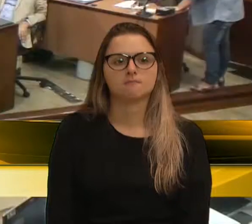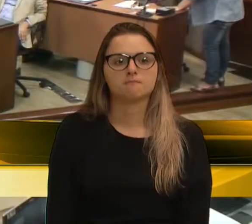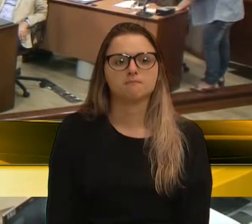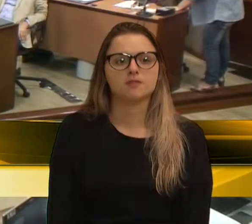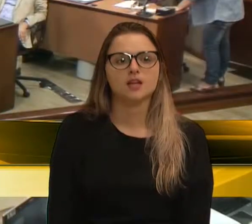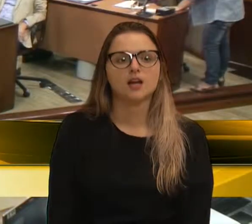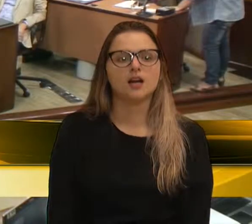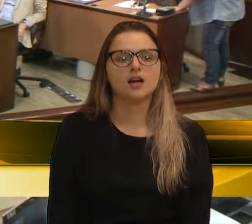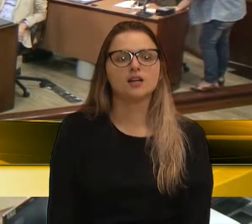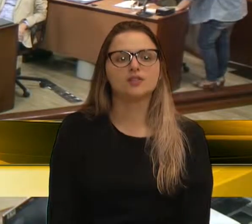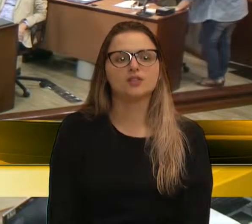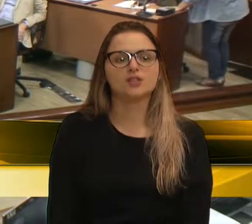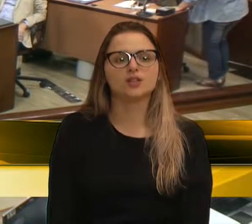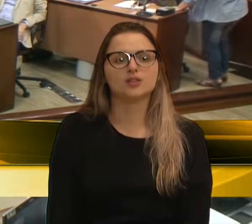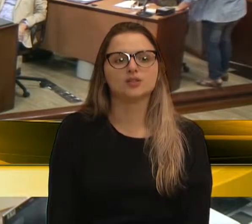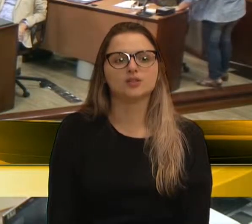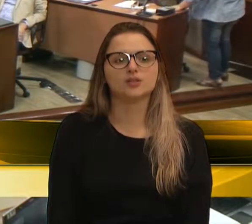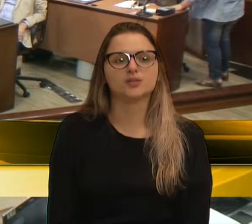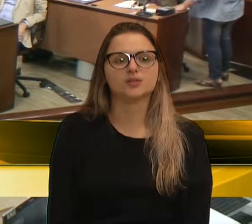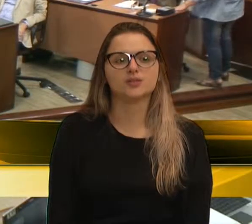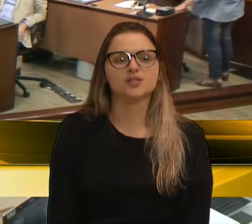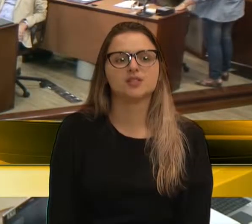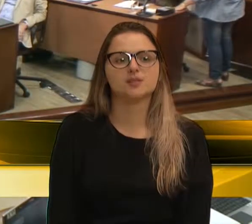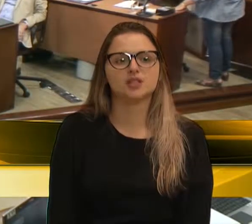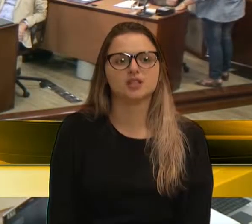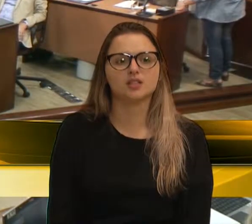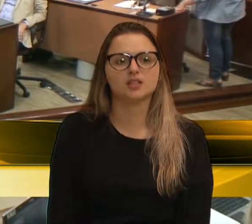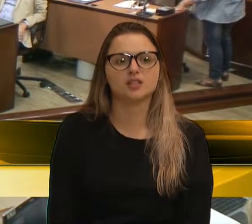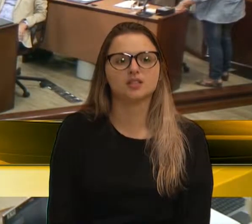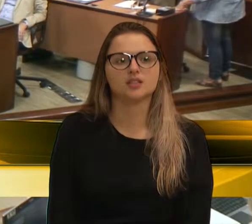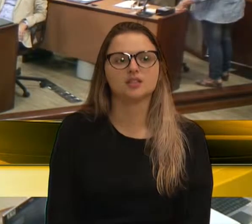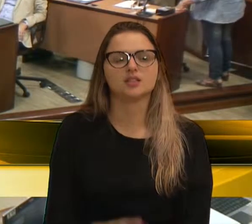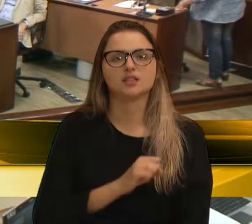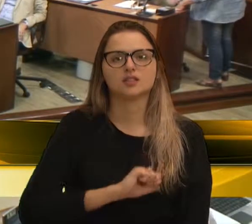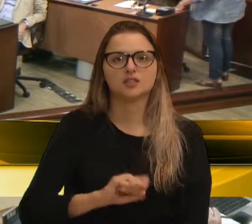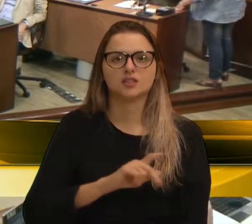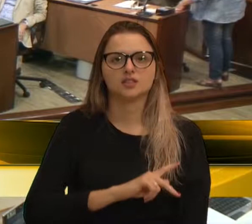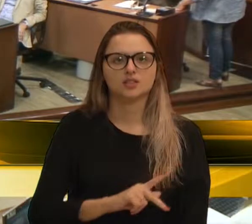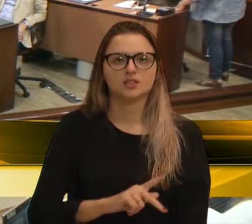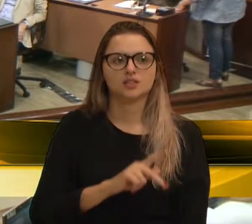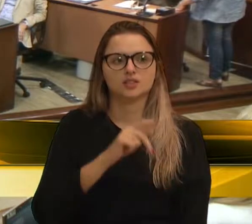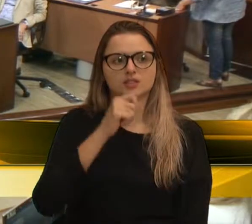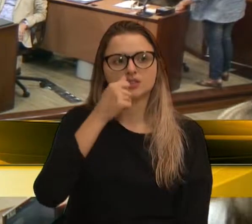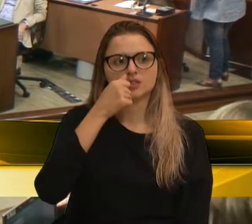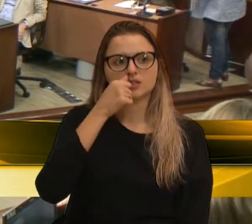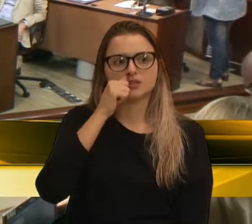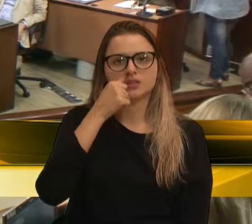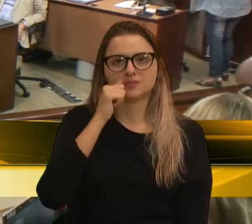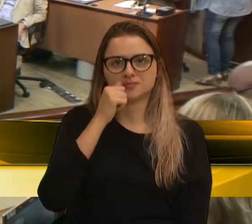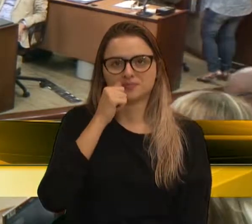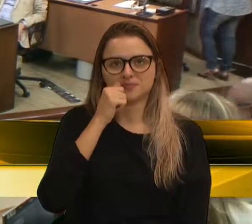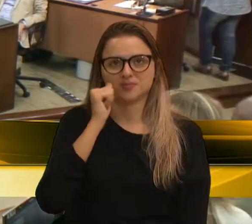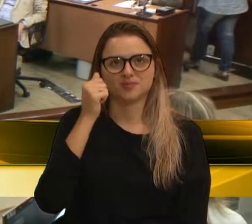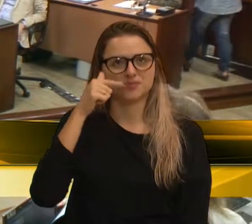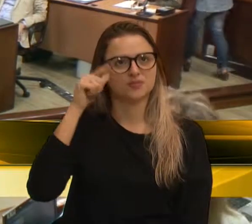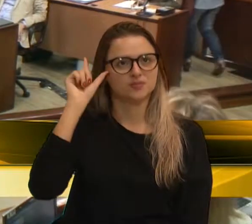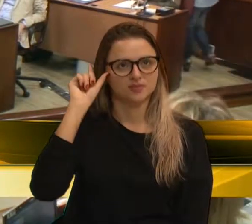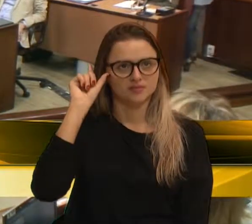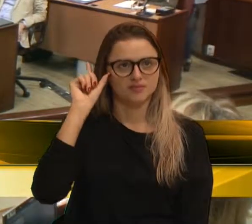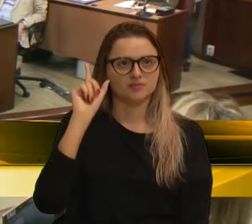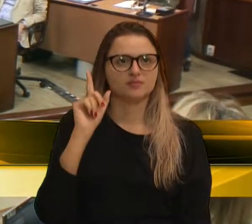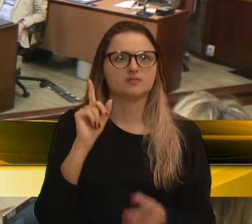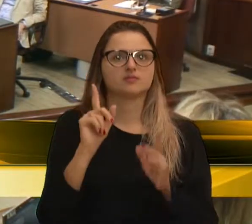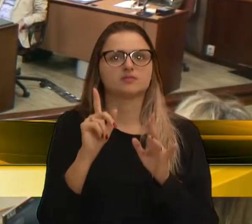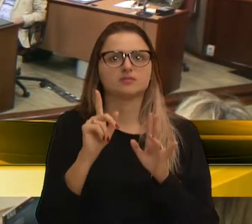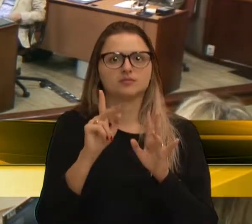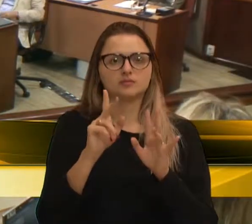Vou trocar de cadeira. Senhora Presidente Paula Iores, repercuti aqui ontem, durante a